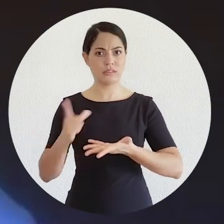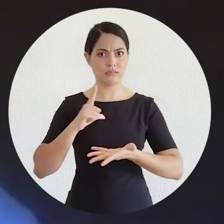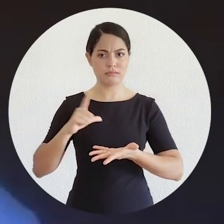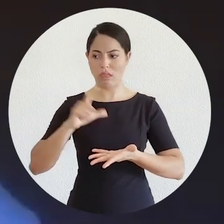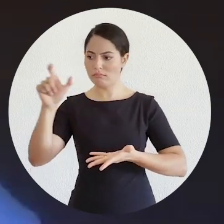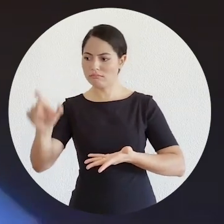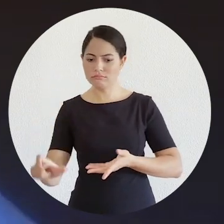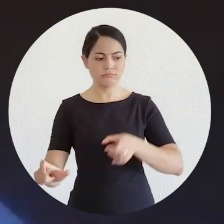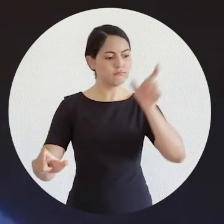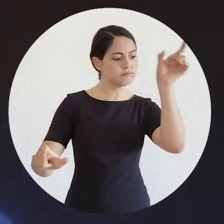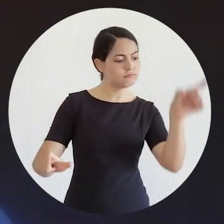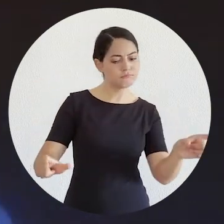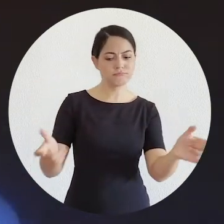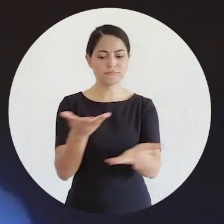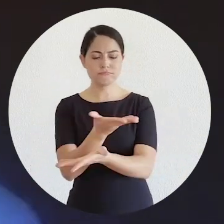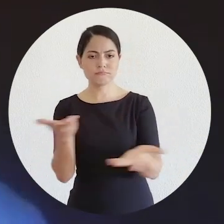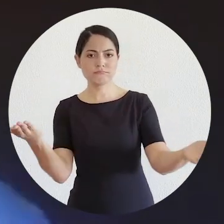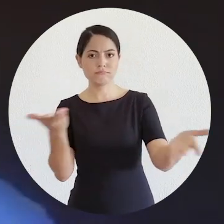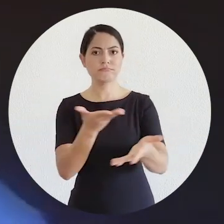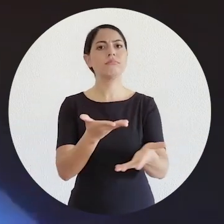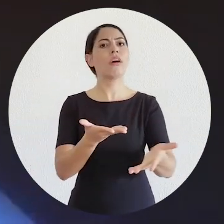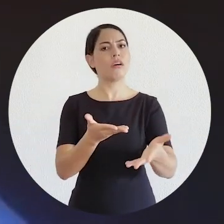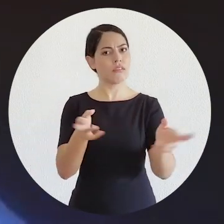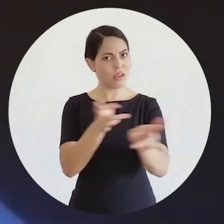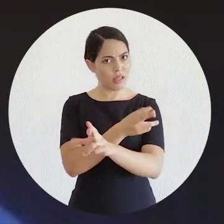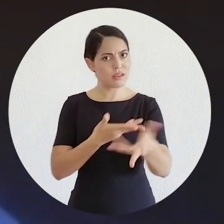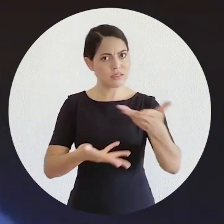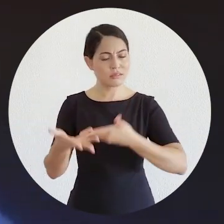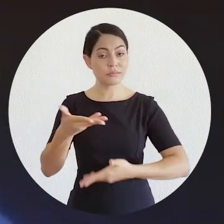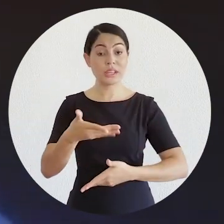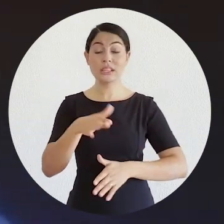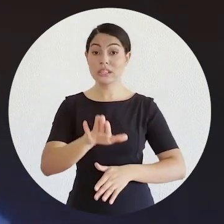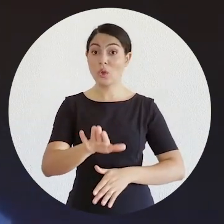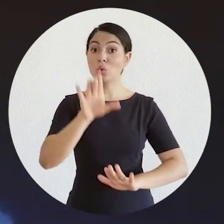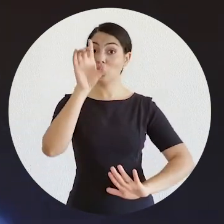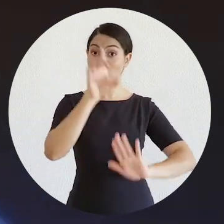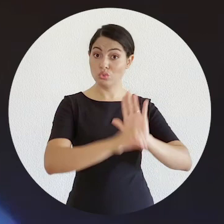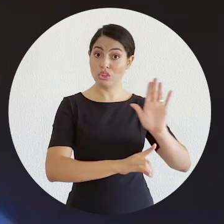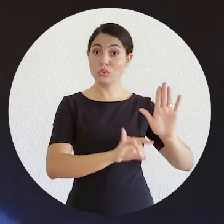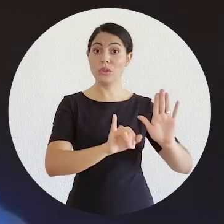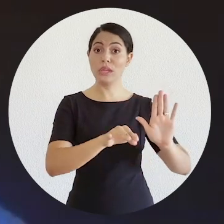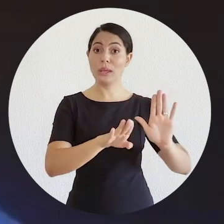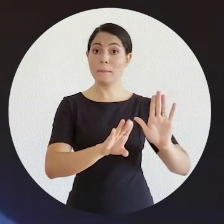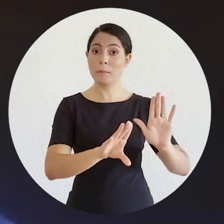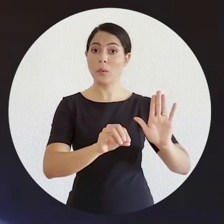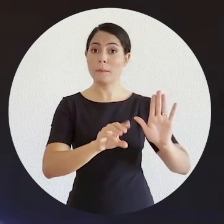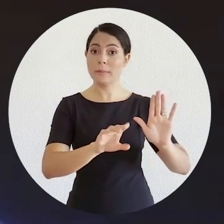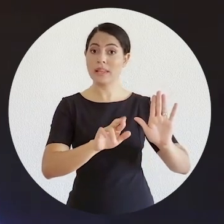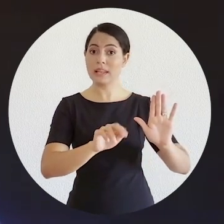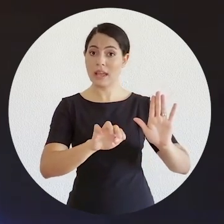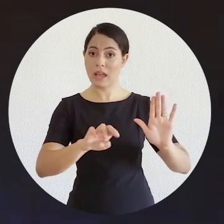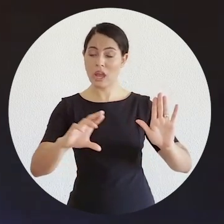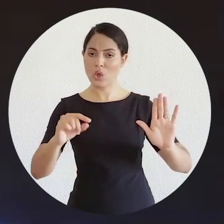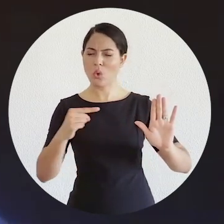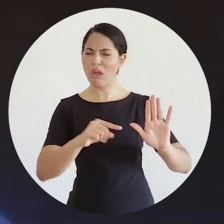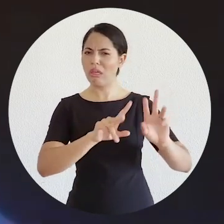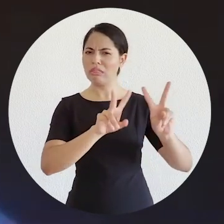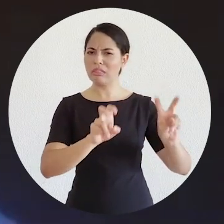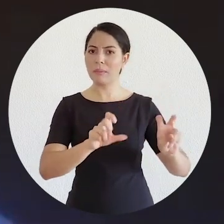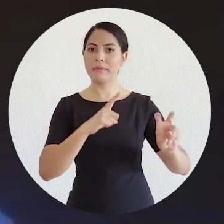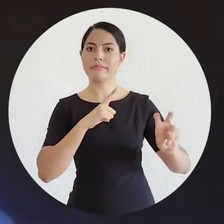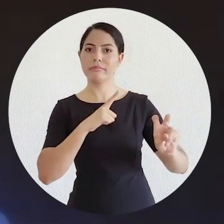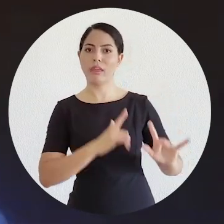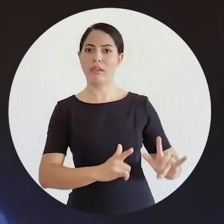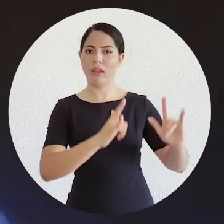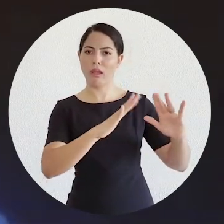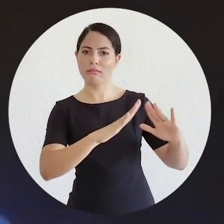entre as partes. E isso é muito presente nessas questões. Em direito imobiliário, a gente pode falar sobre questões